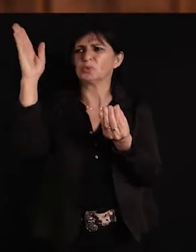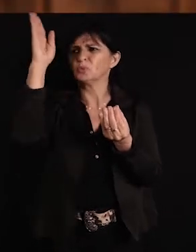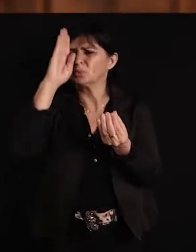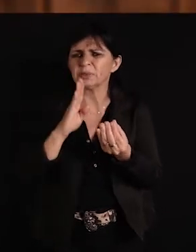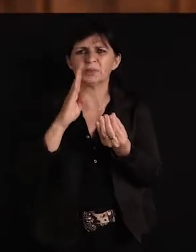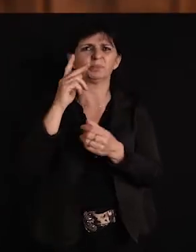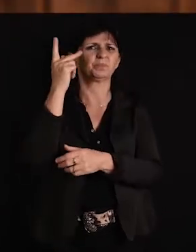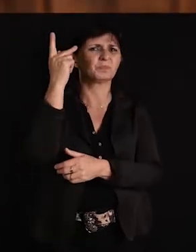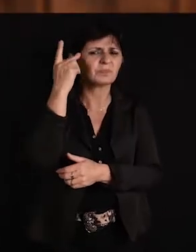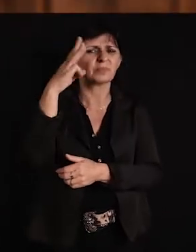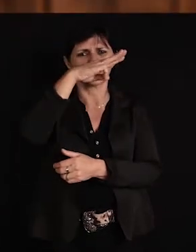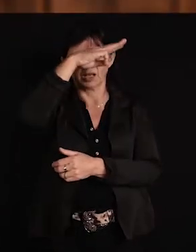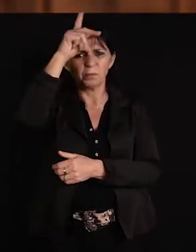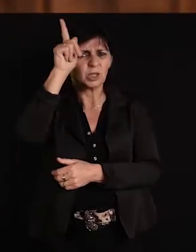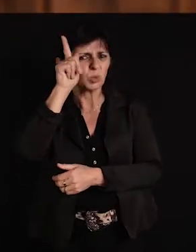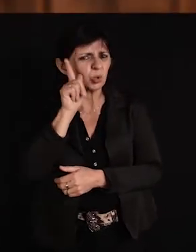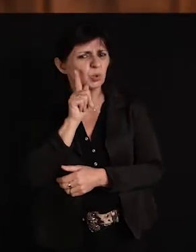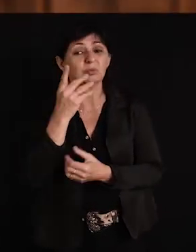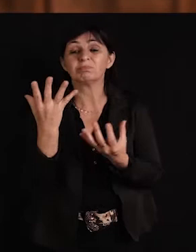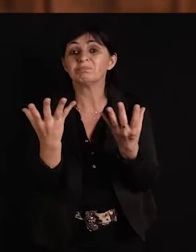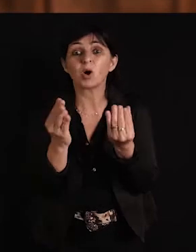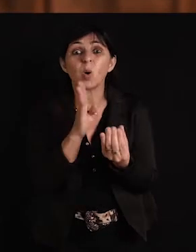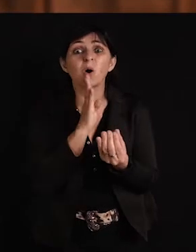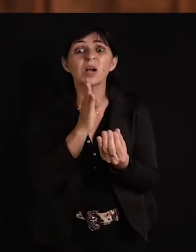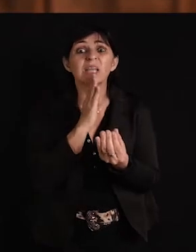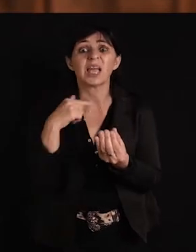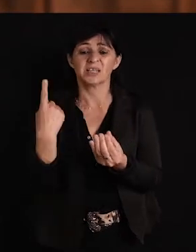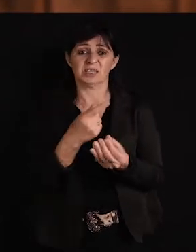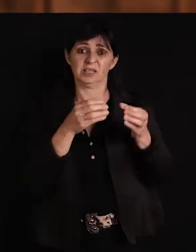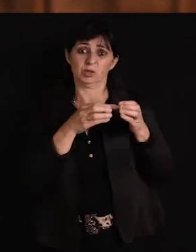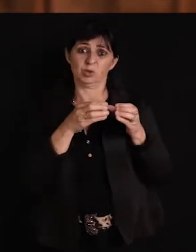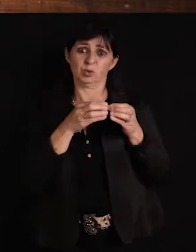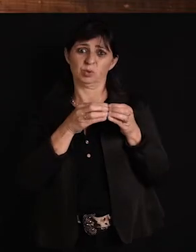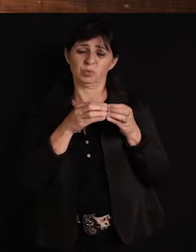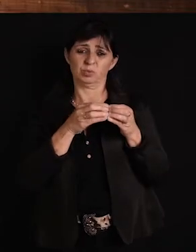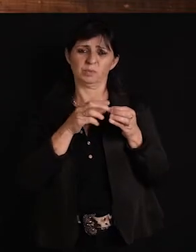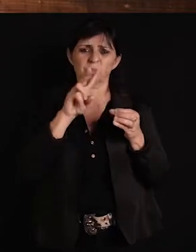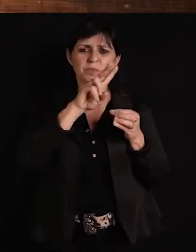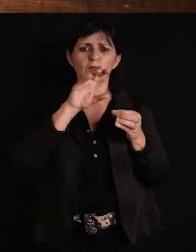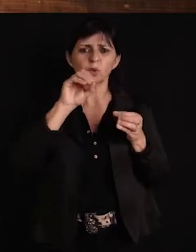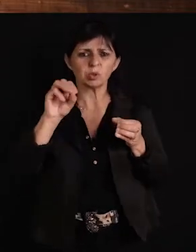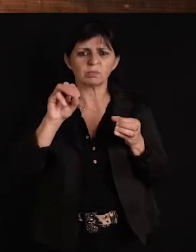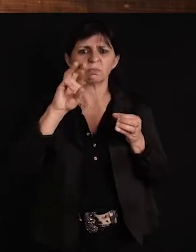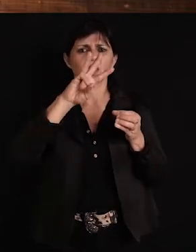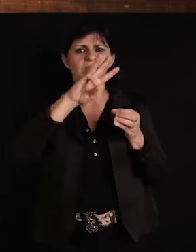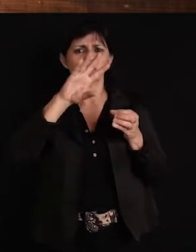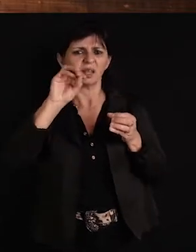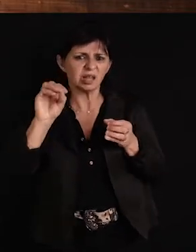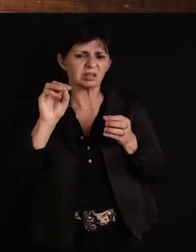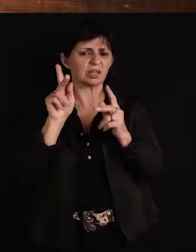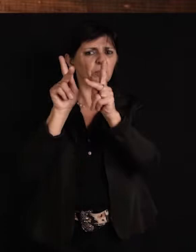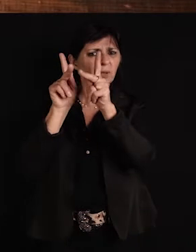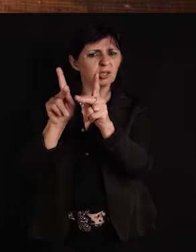Paulo, Mato Grosso, enfim, e sempre tem 200, 300 pessoas que são fãs, fãs do grupo,